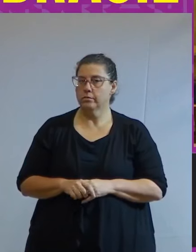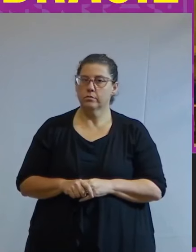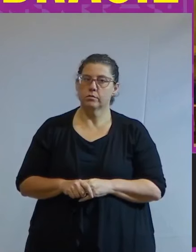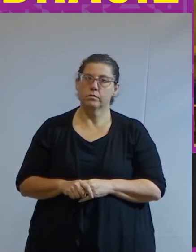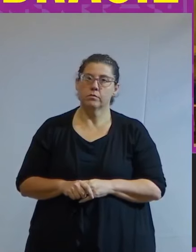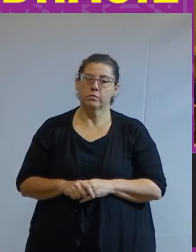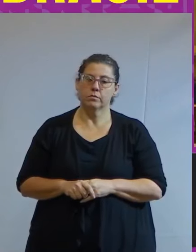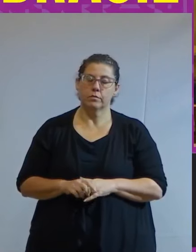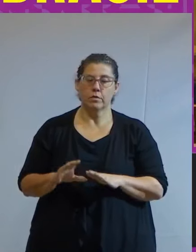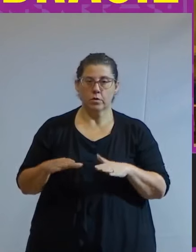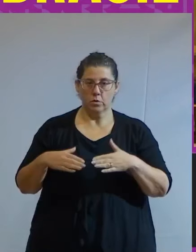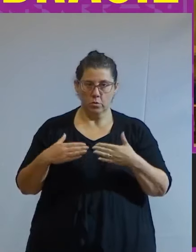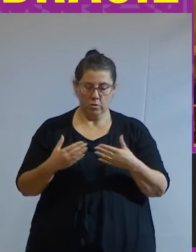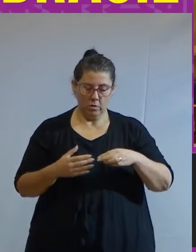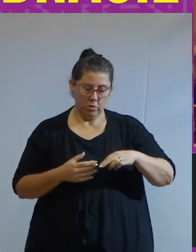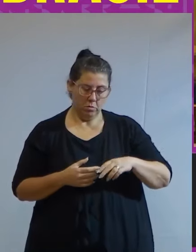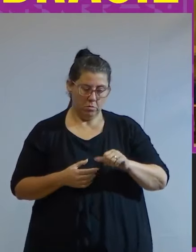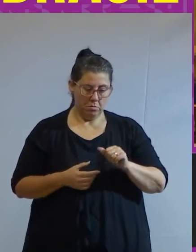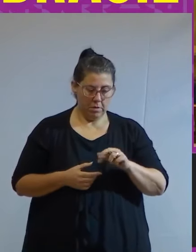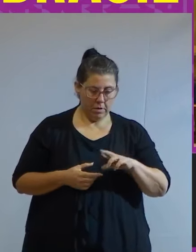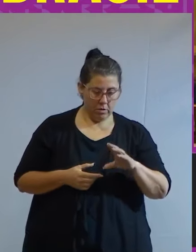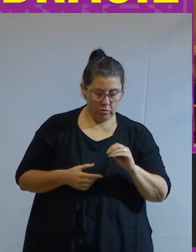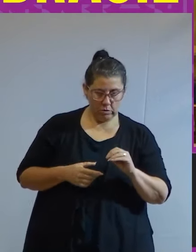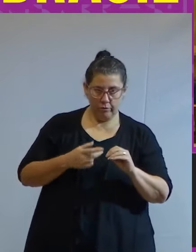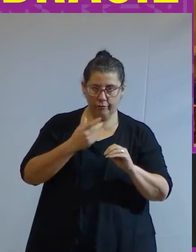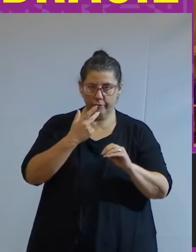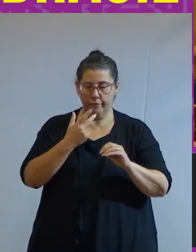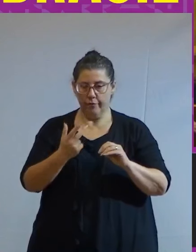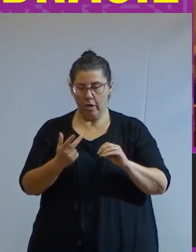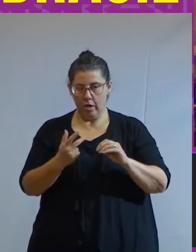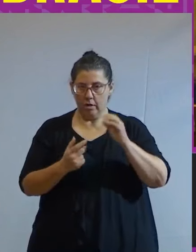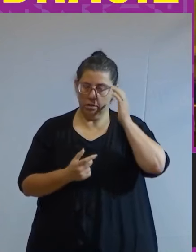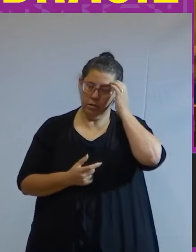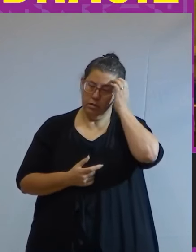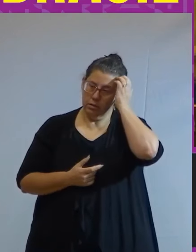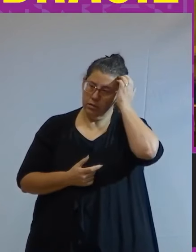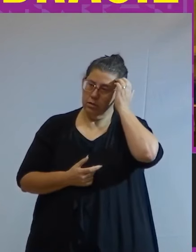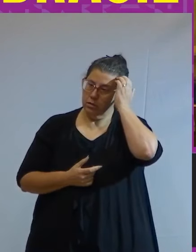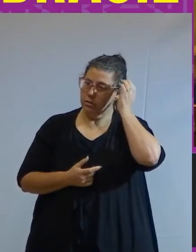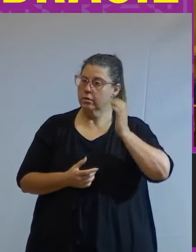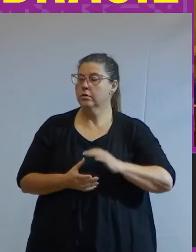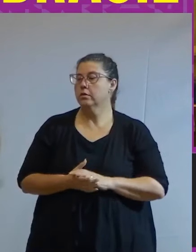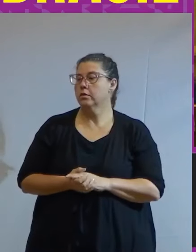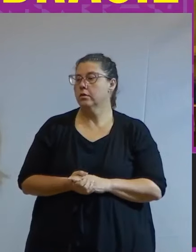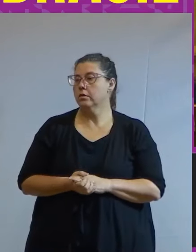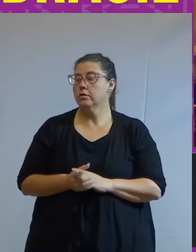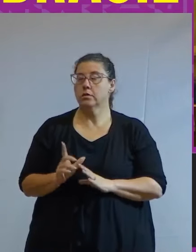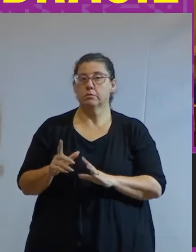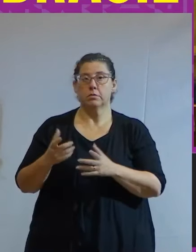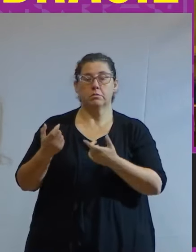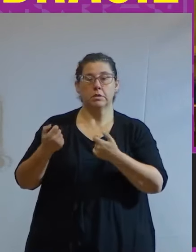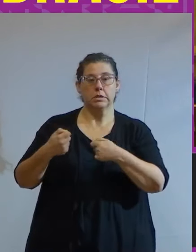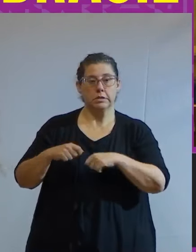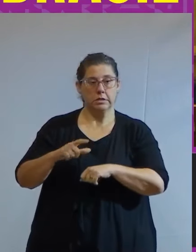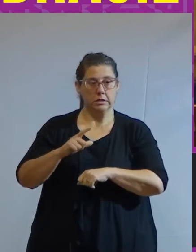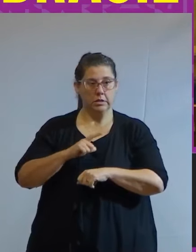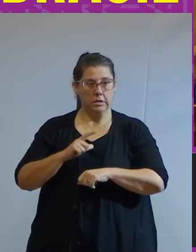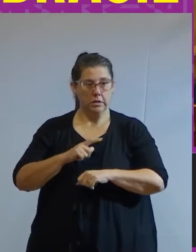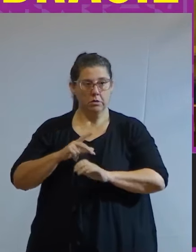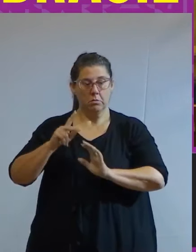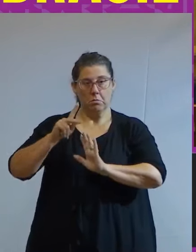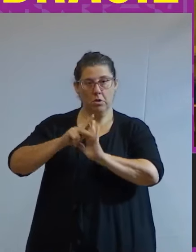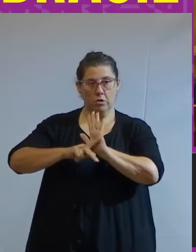Marcos fala da necessidade de ter um projeto